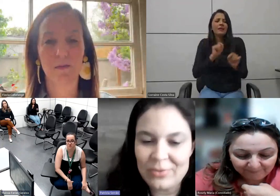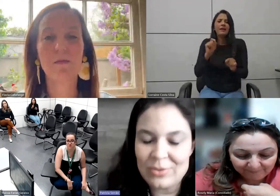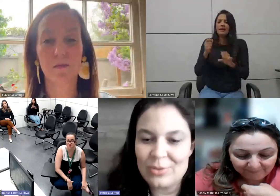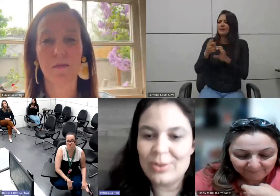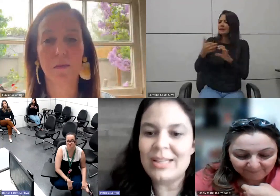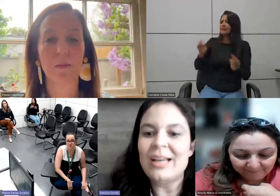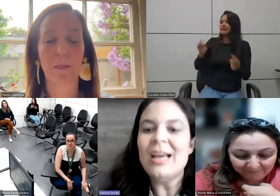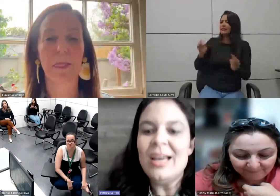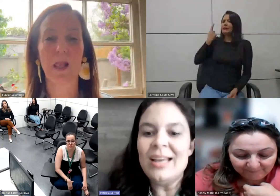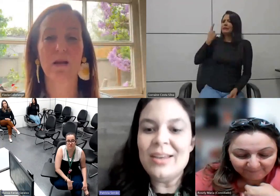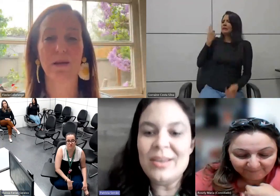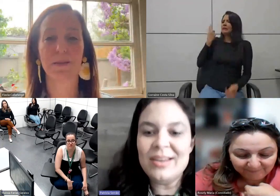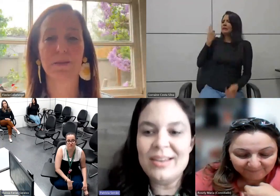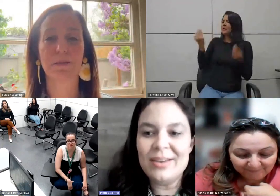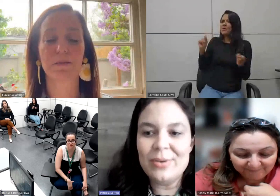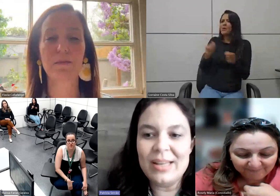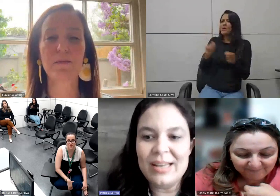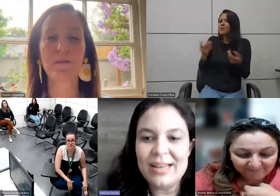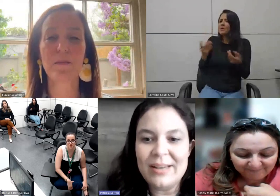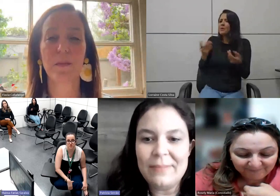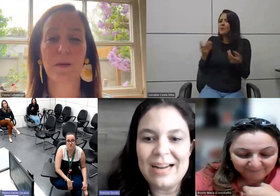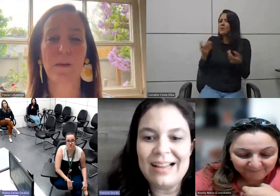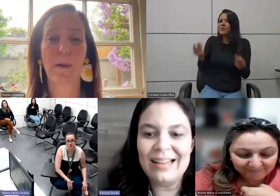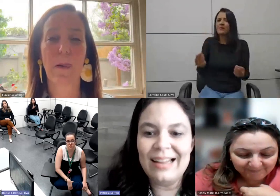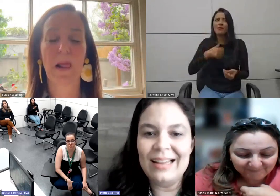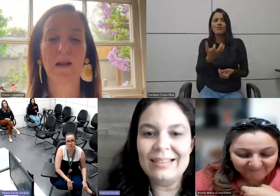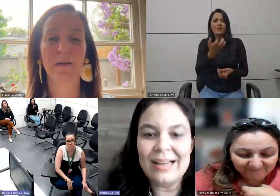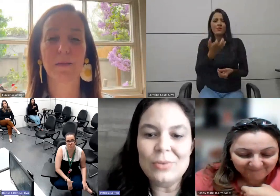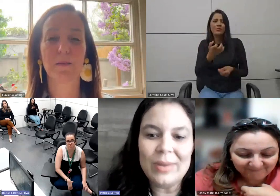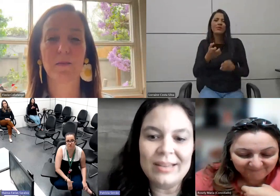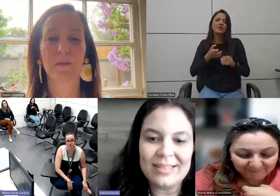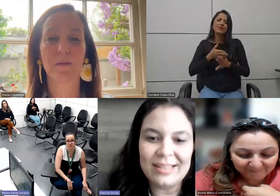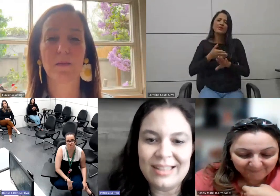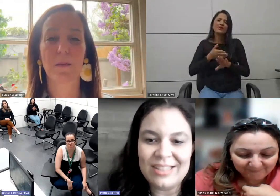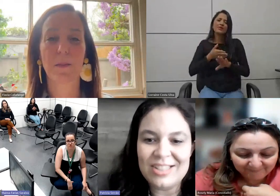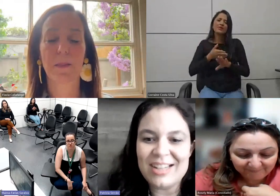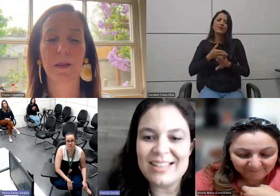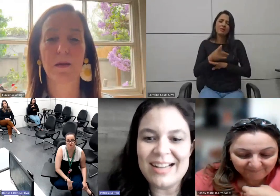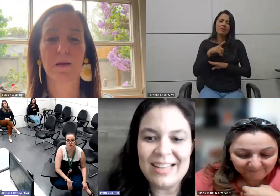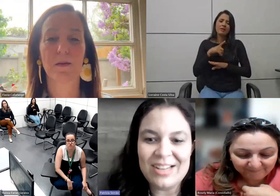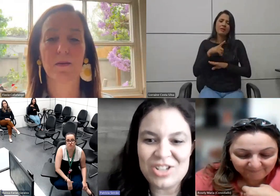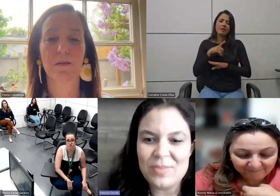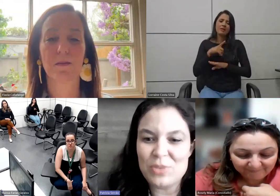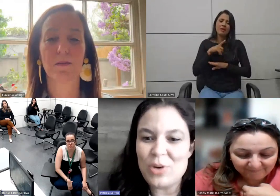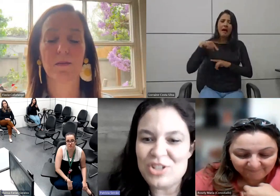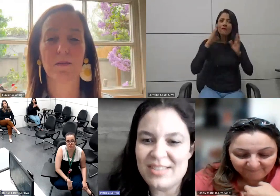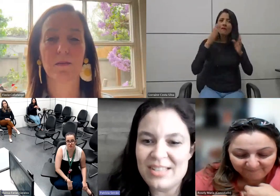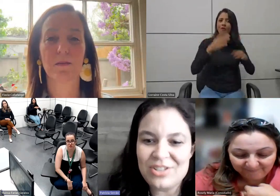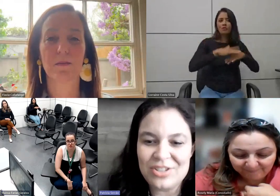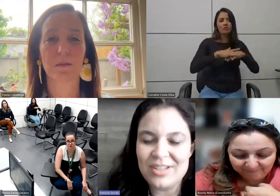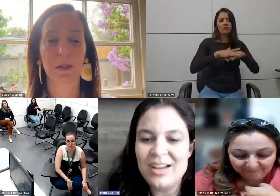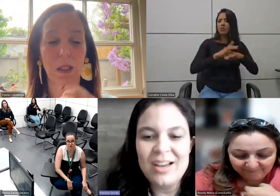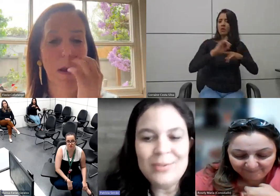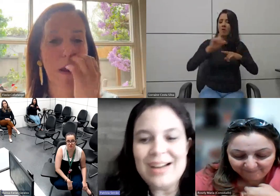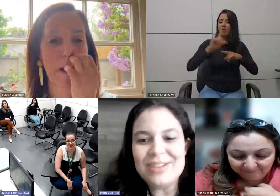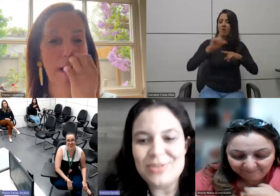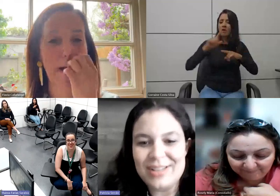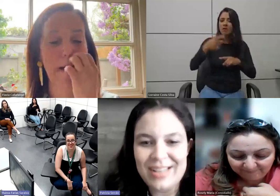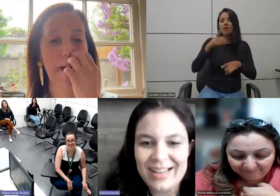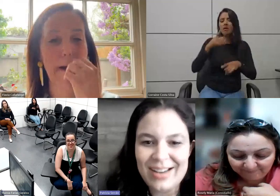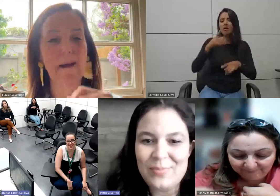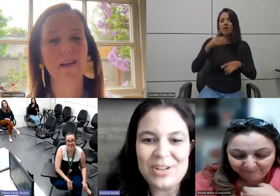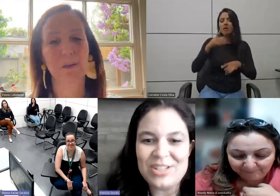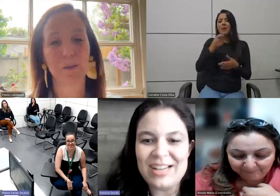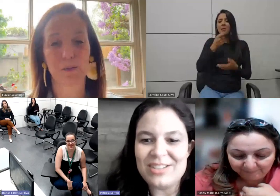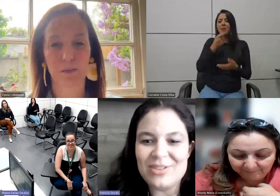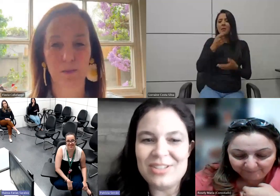essa e como é que funciona e eu queria ir para além da doença tem gente que até sacaneia que chama de PodCid eu não